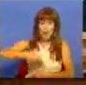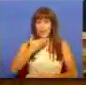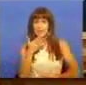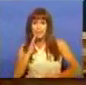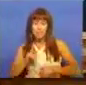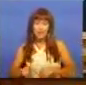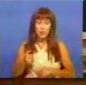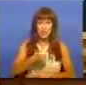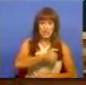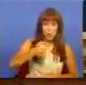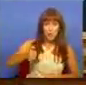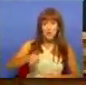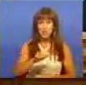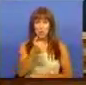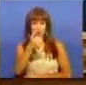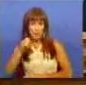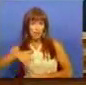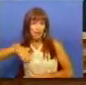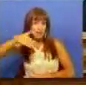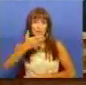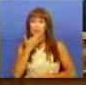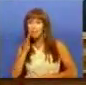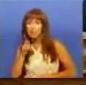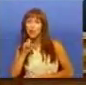consoante têm 55 ou 50 anos,